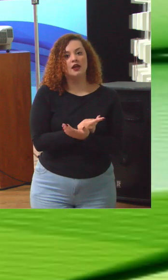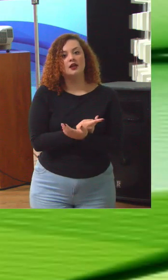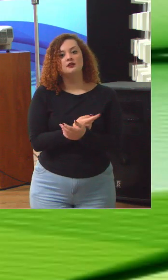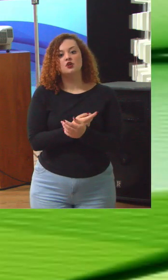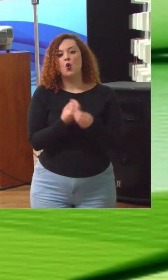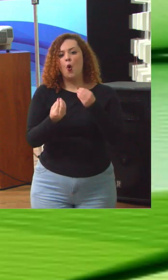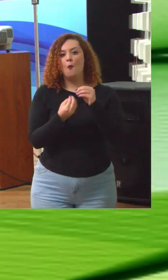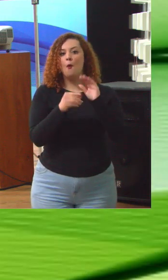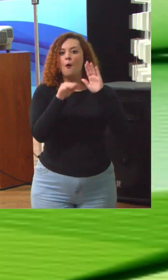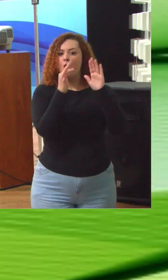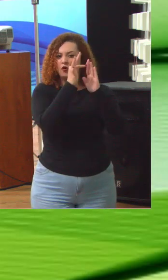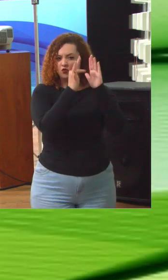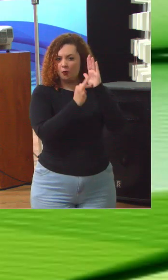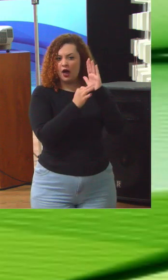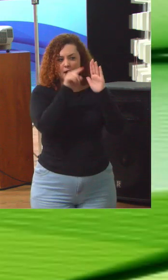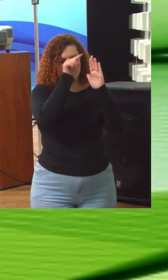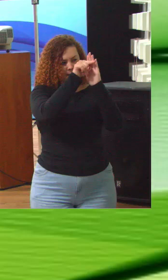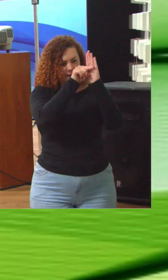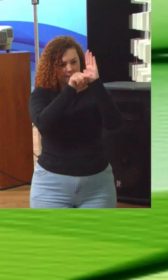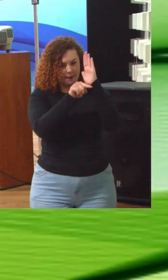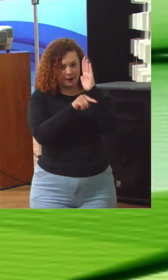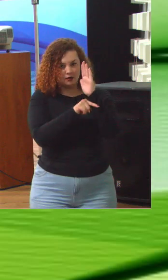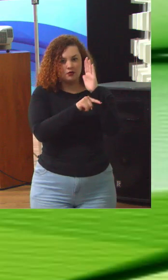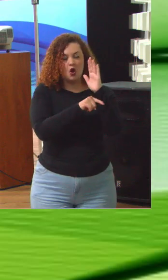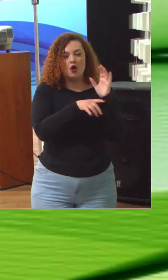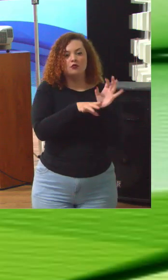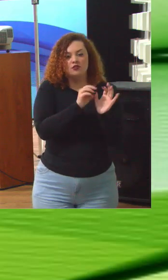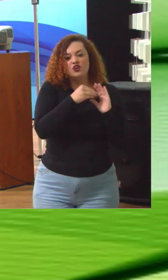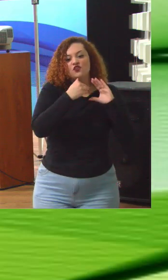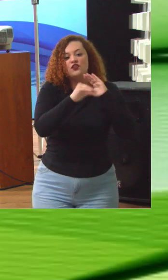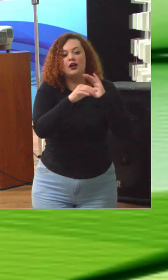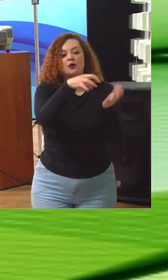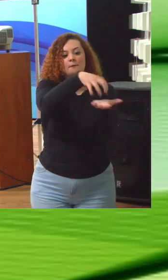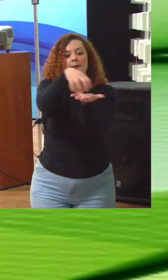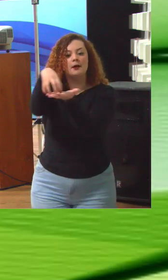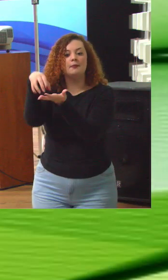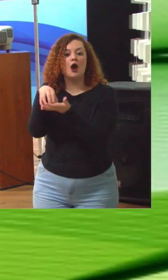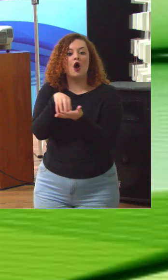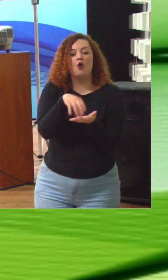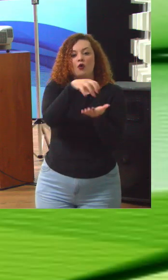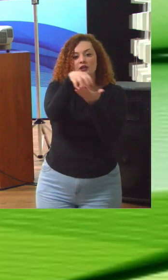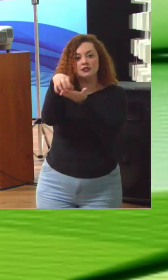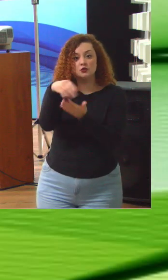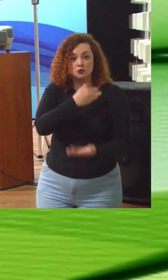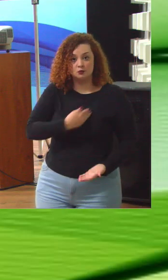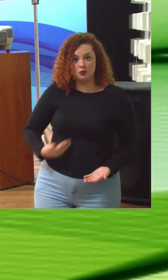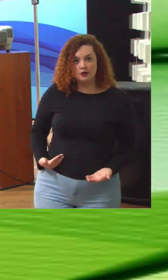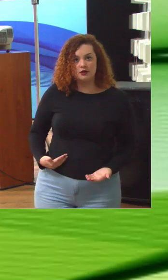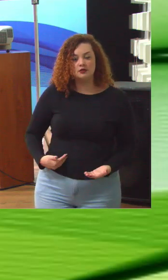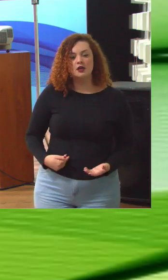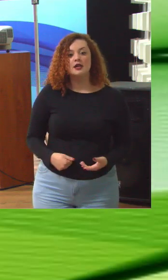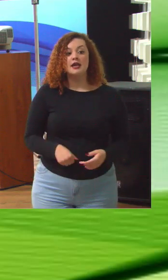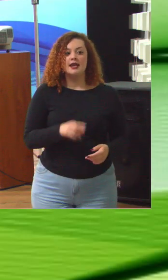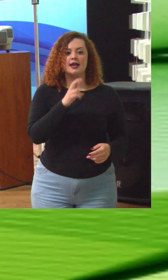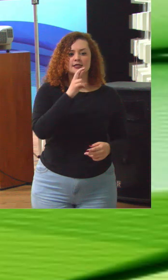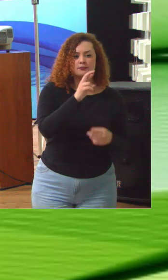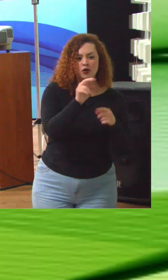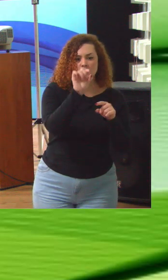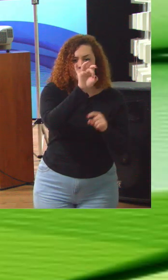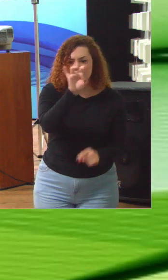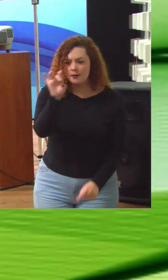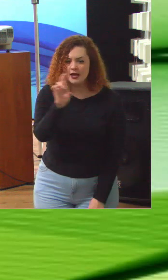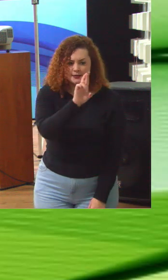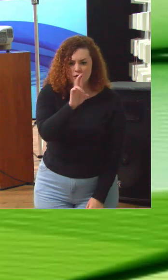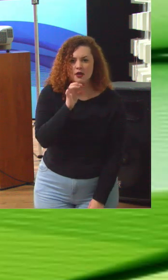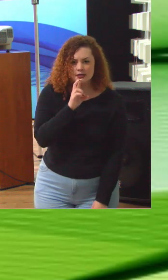questionário padronizado para todas as organizações públicas, de tal maneira que as respostas são comparáveis. E ano a ano, nós